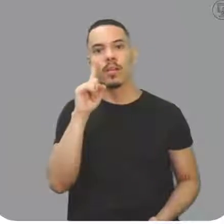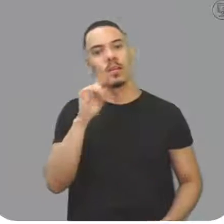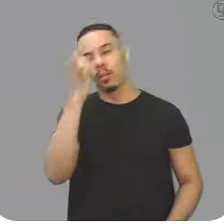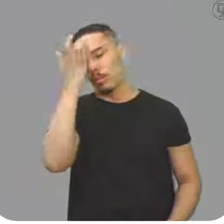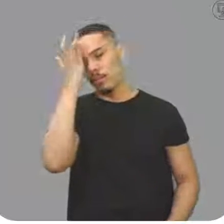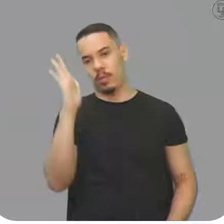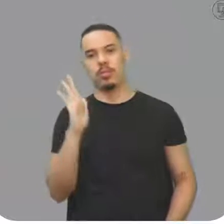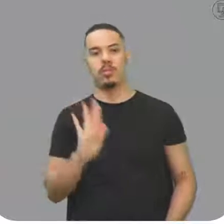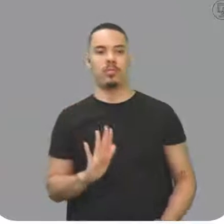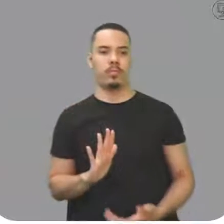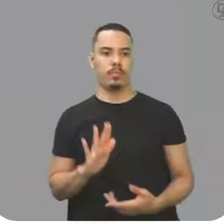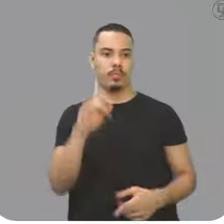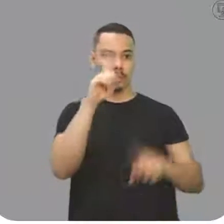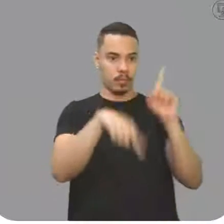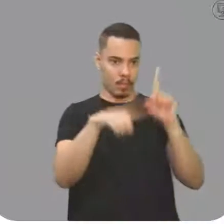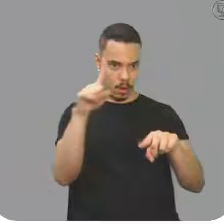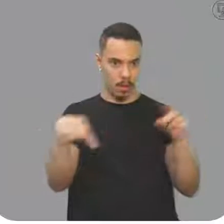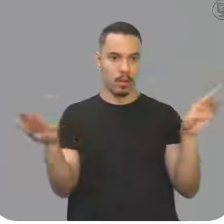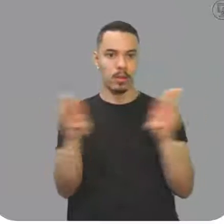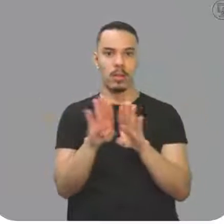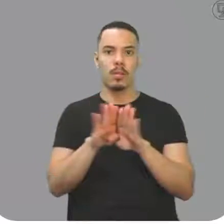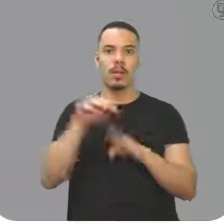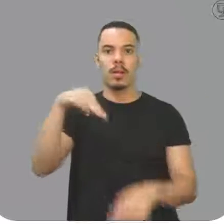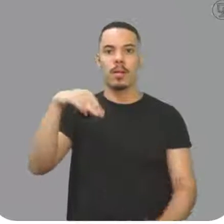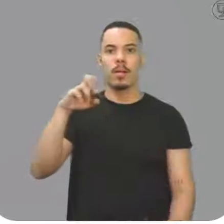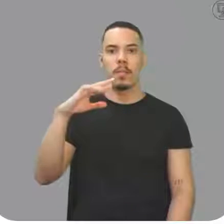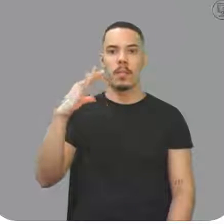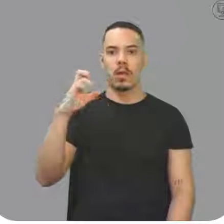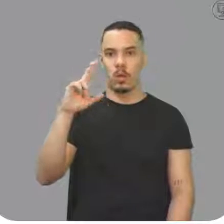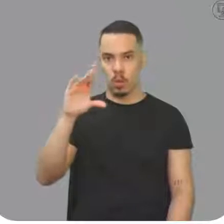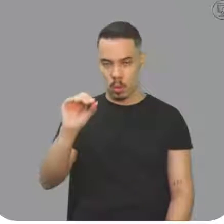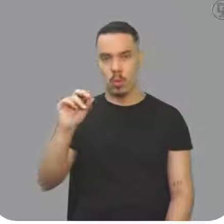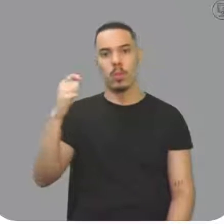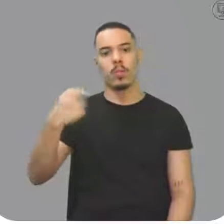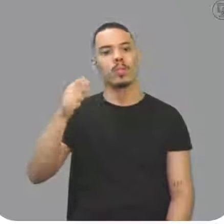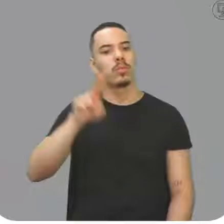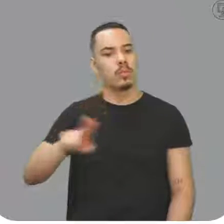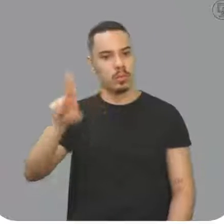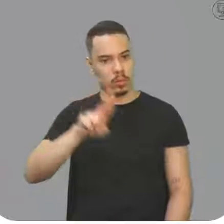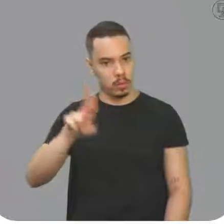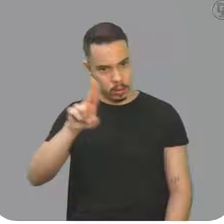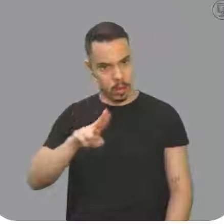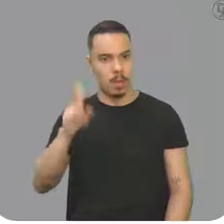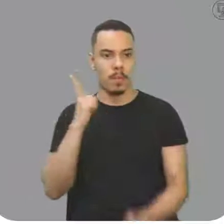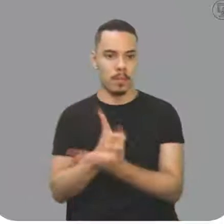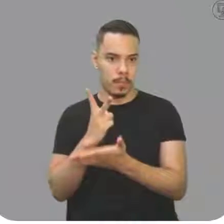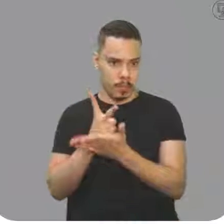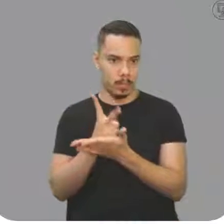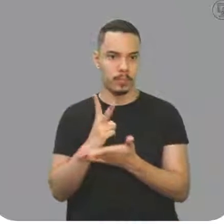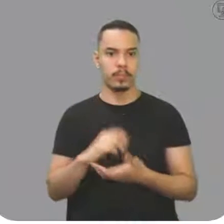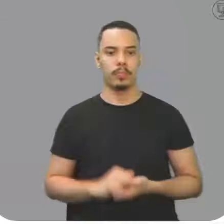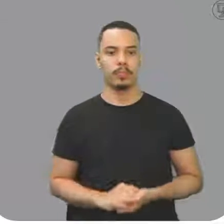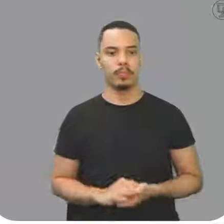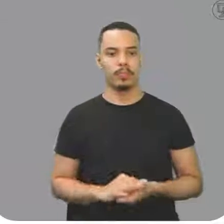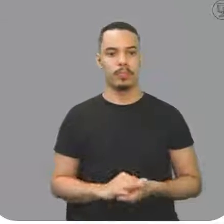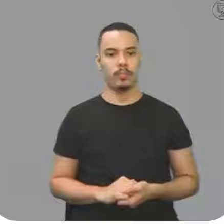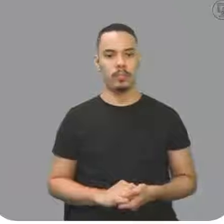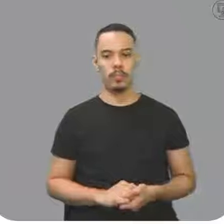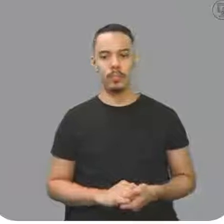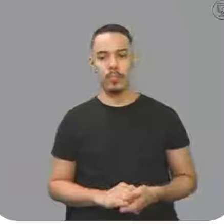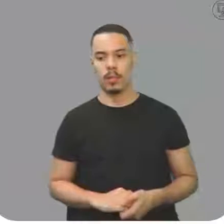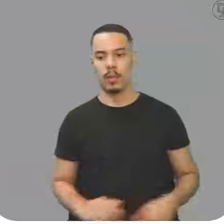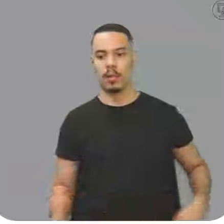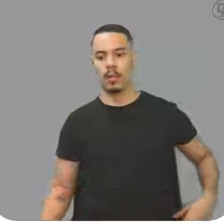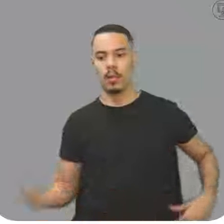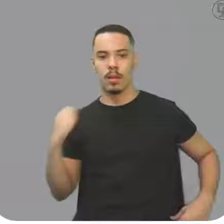a variação do mercúrio. Do mercúrio tem que usar o coeficiente de dilatação do mercúrio, né? Ok?